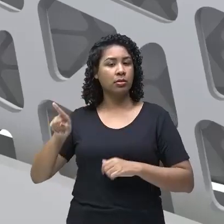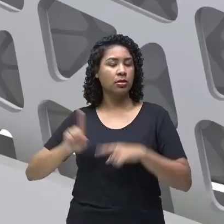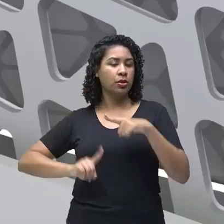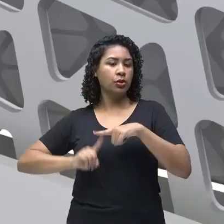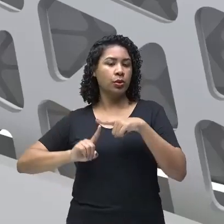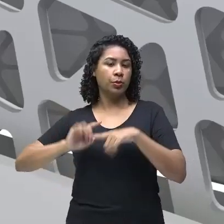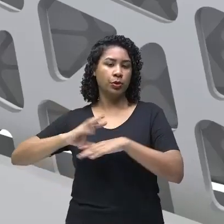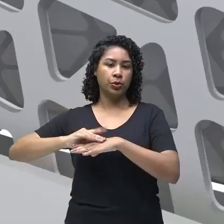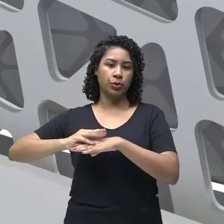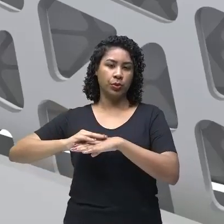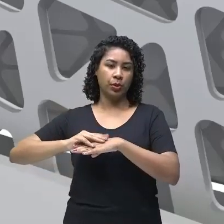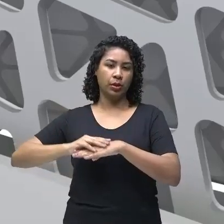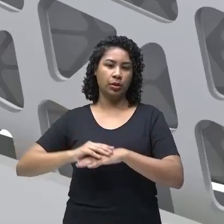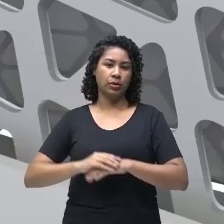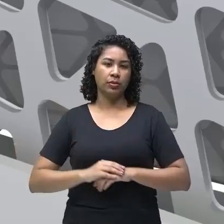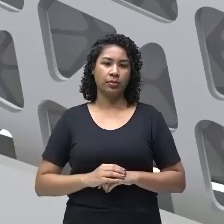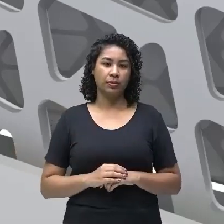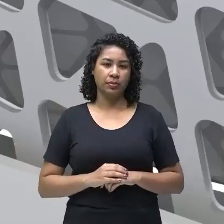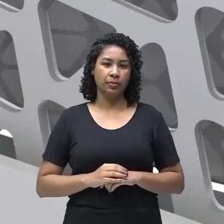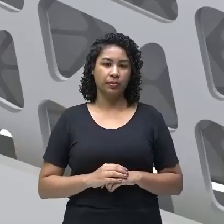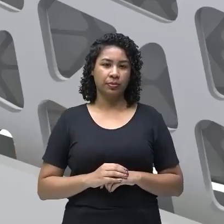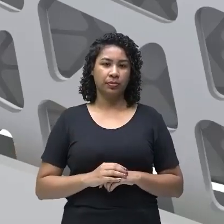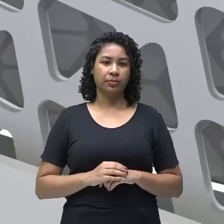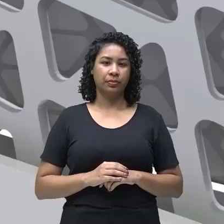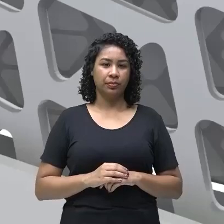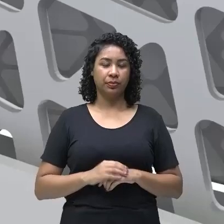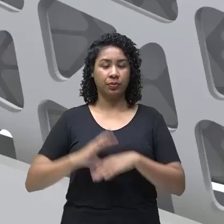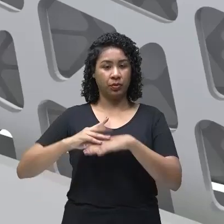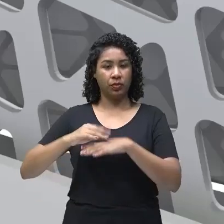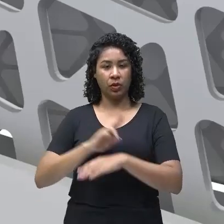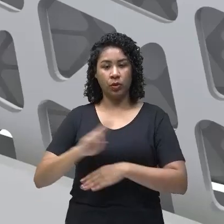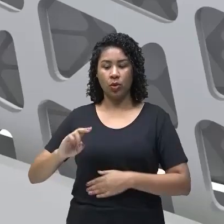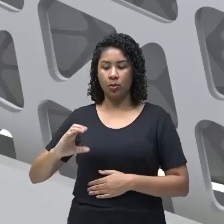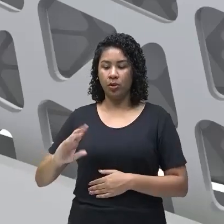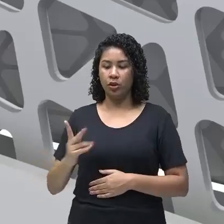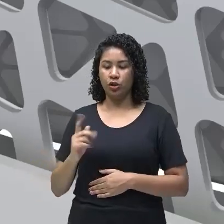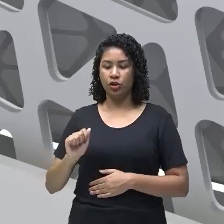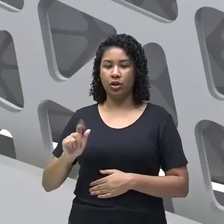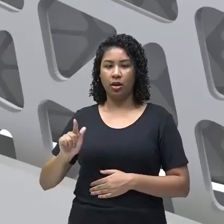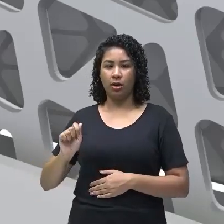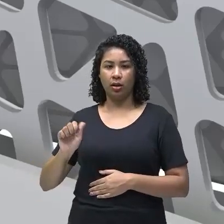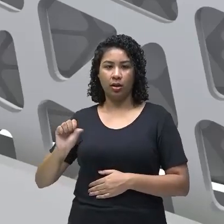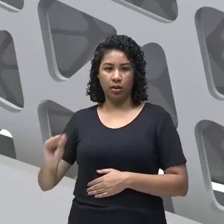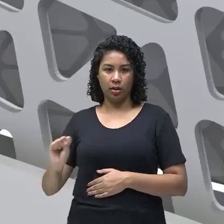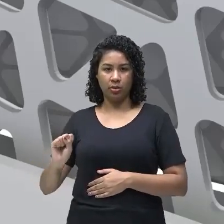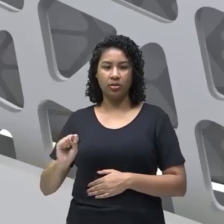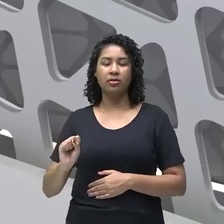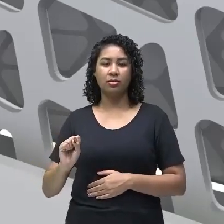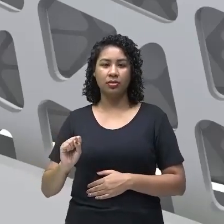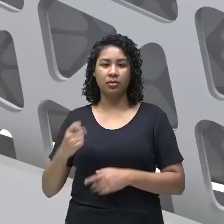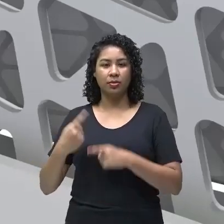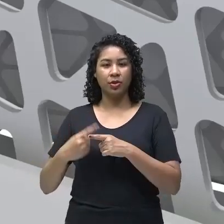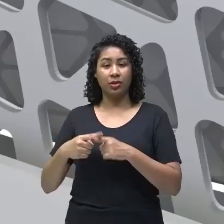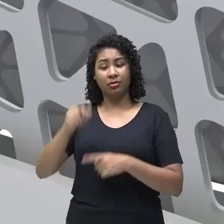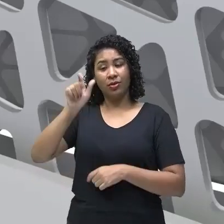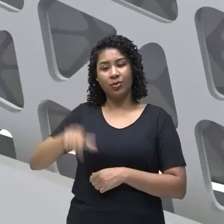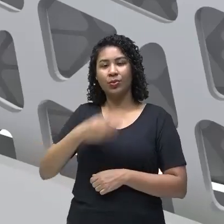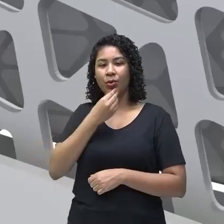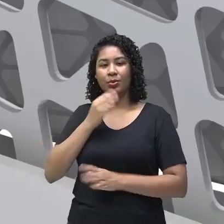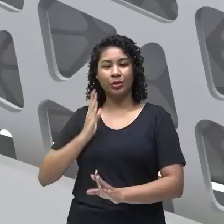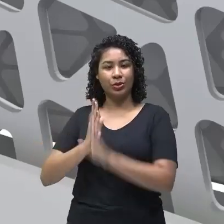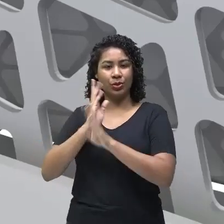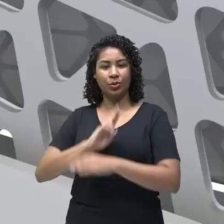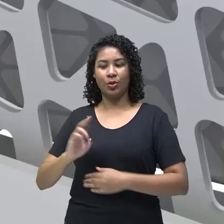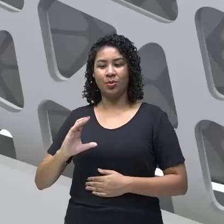da doença de Chagas, que tem esse nome por conta do cientista que o descobriu.